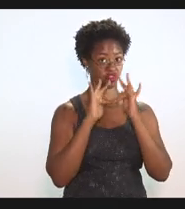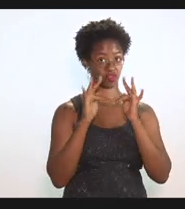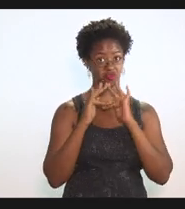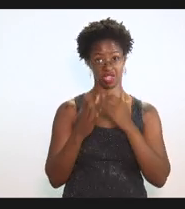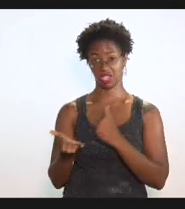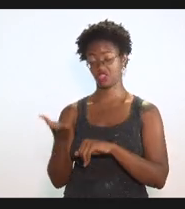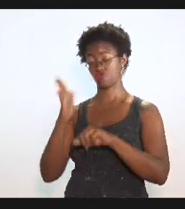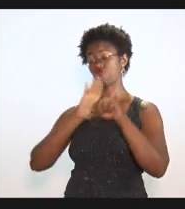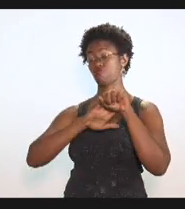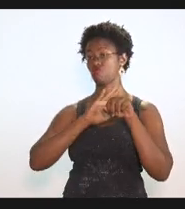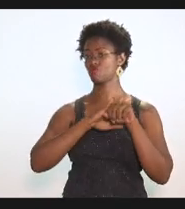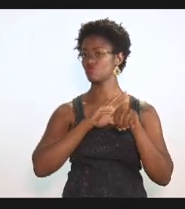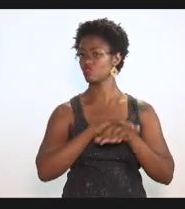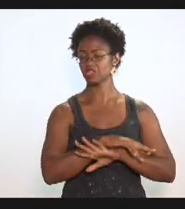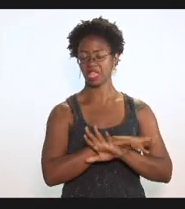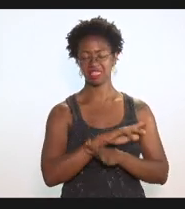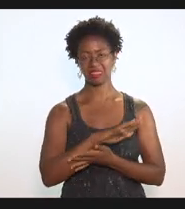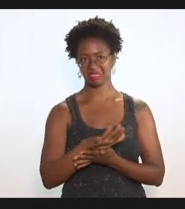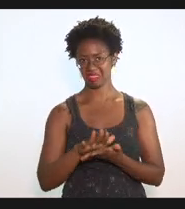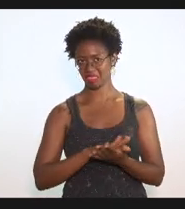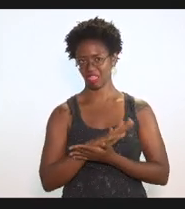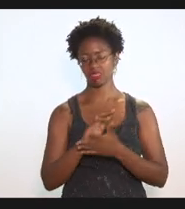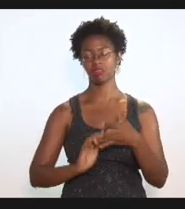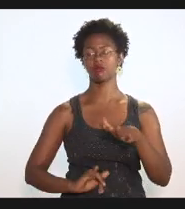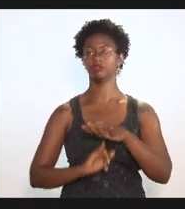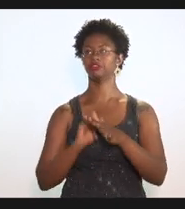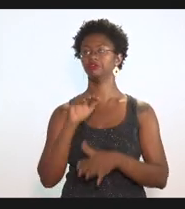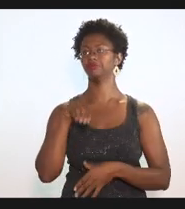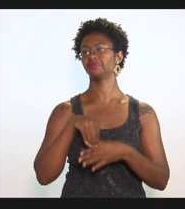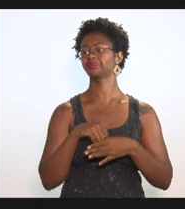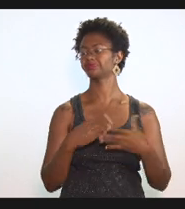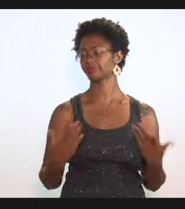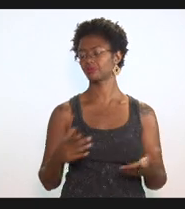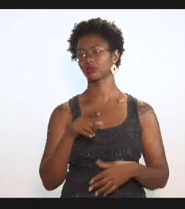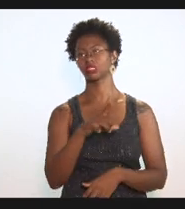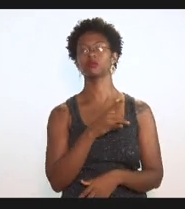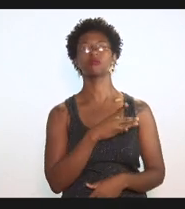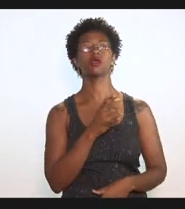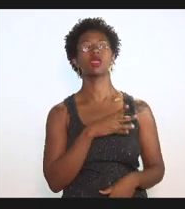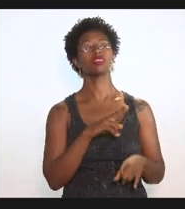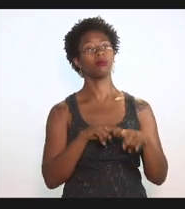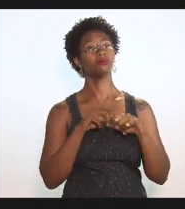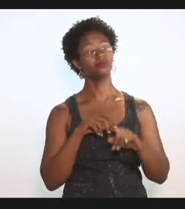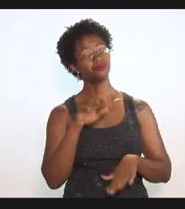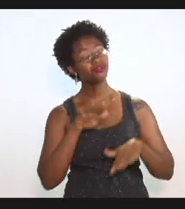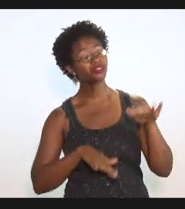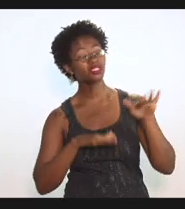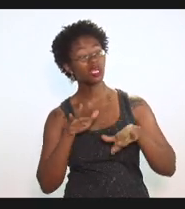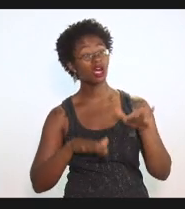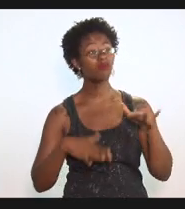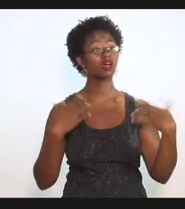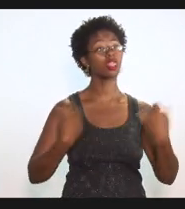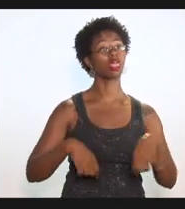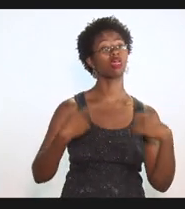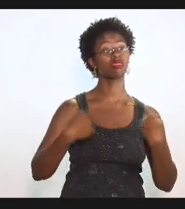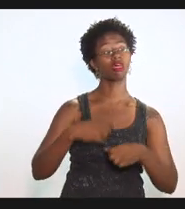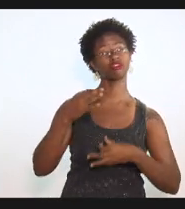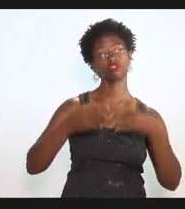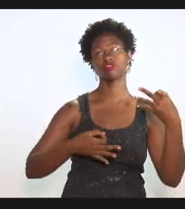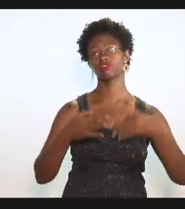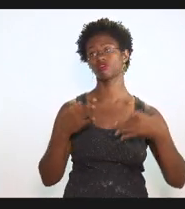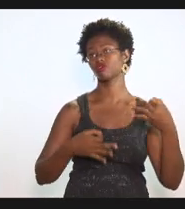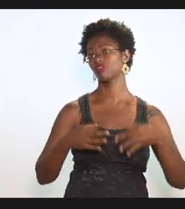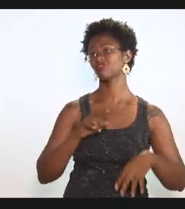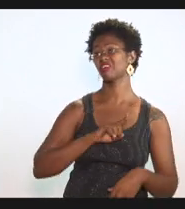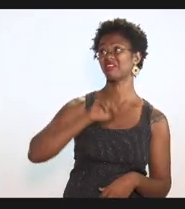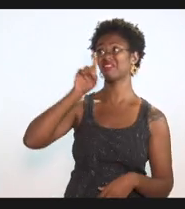bastidores e nada institucionalizado é que este temor seria por uma eventual demanda judicial que uma grande